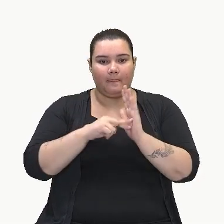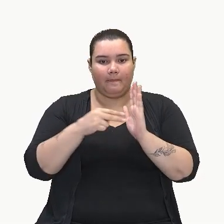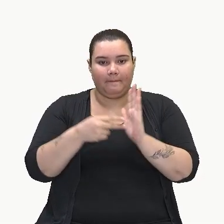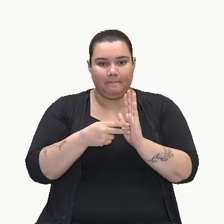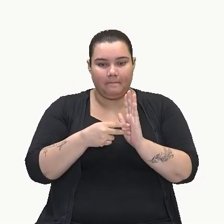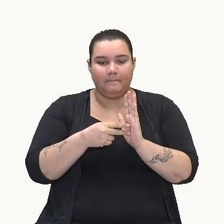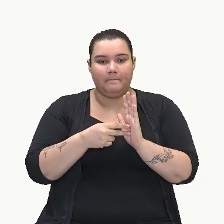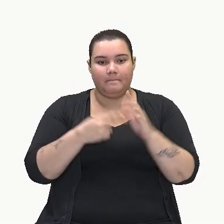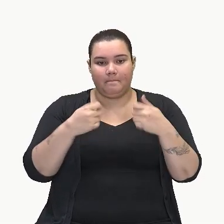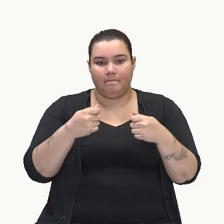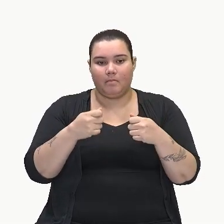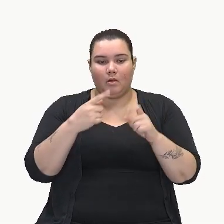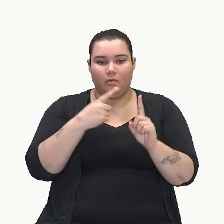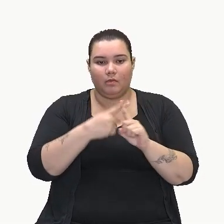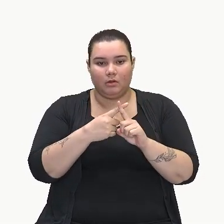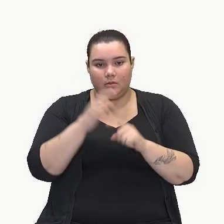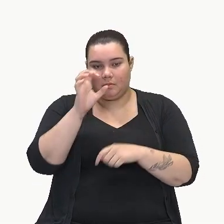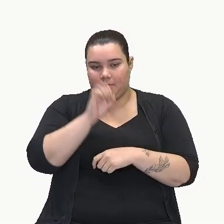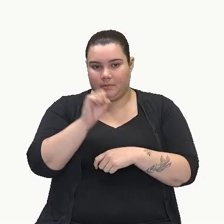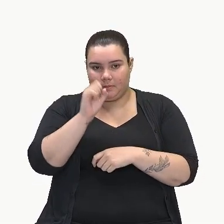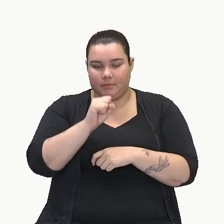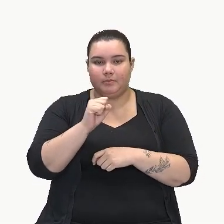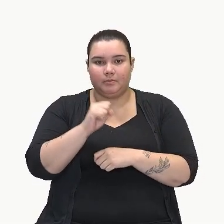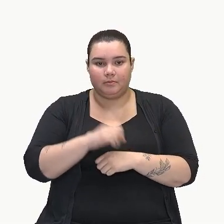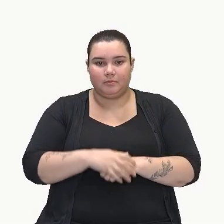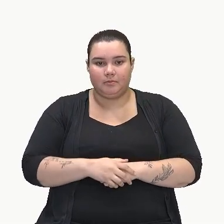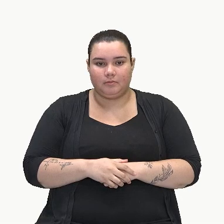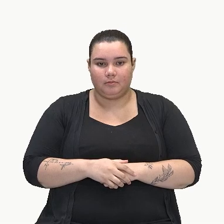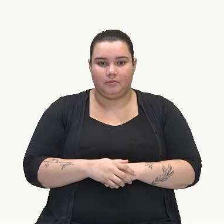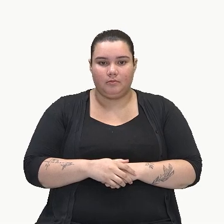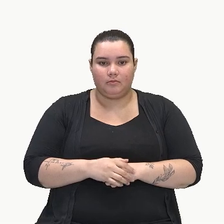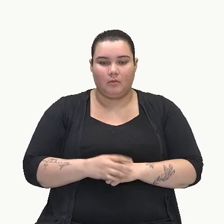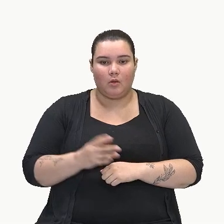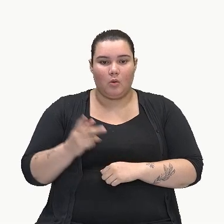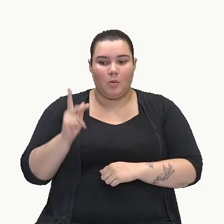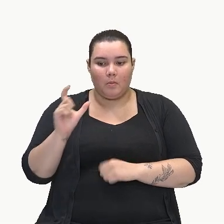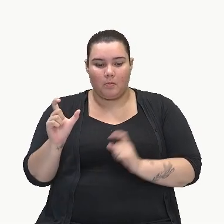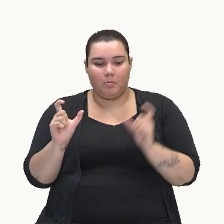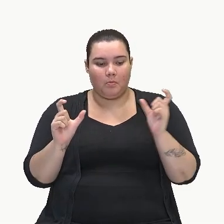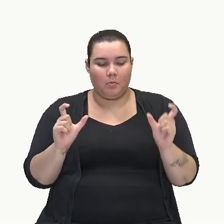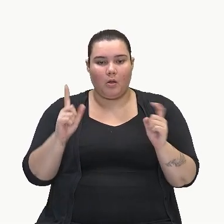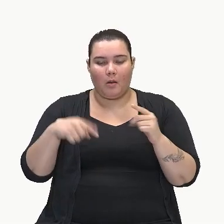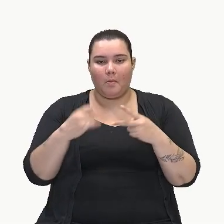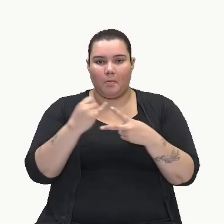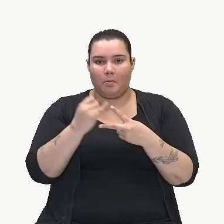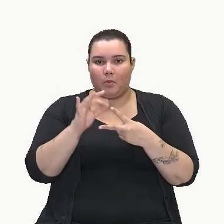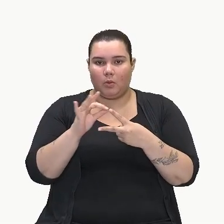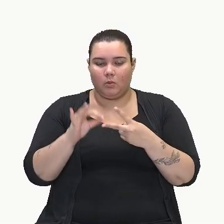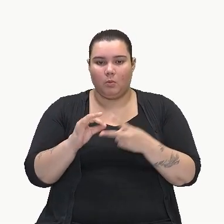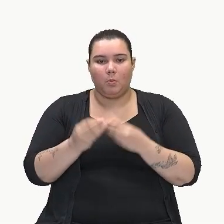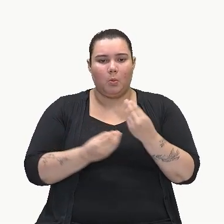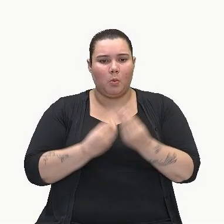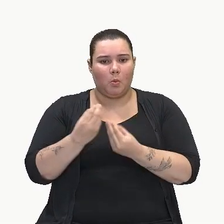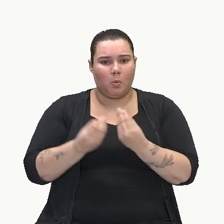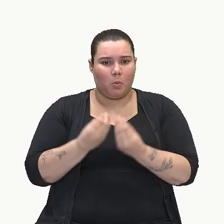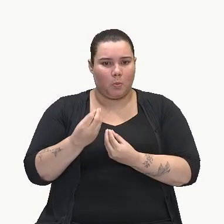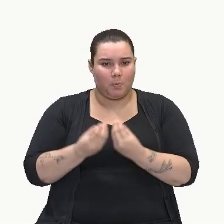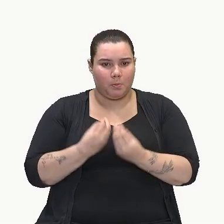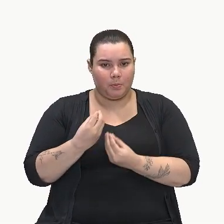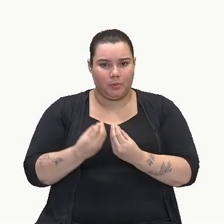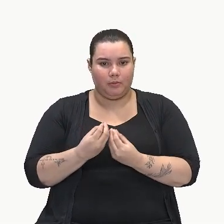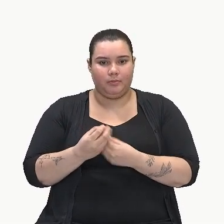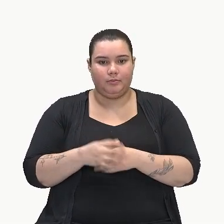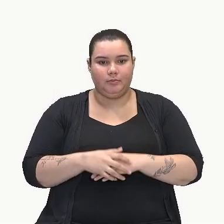a gente vai ter que aprender a multiplicar, certo? Dois polinômios. Como é que a gente faz a multiplicação de dois